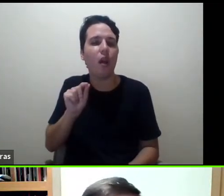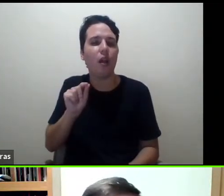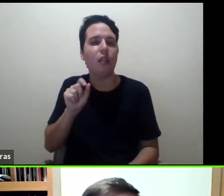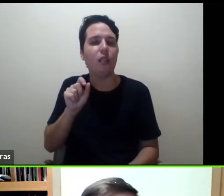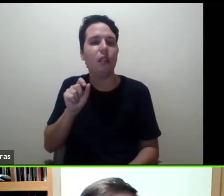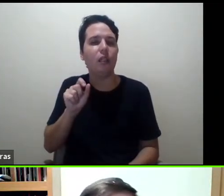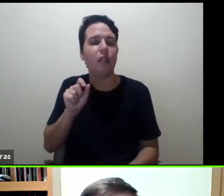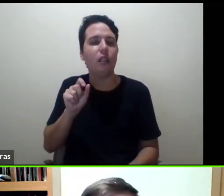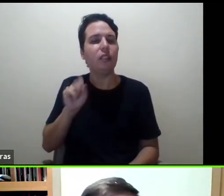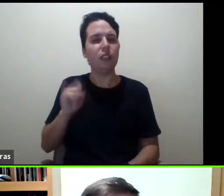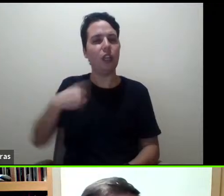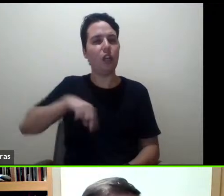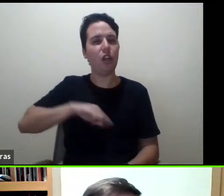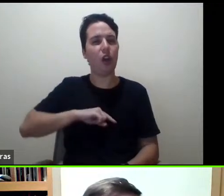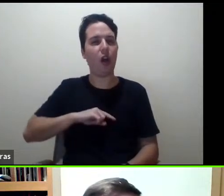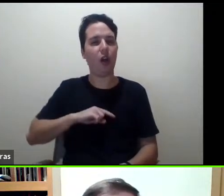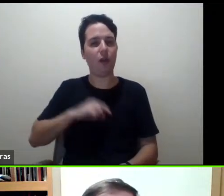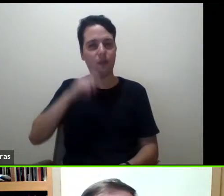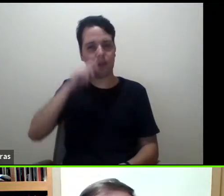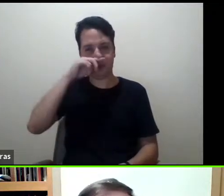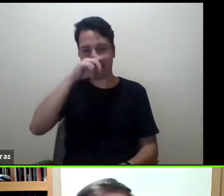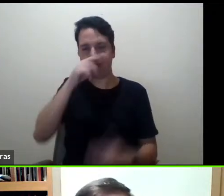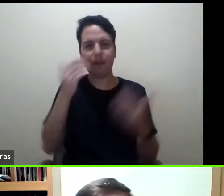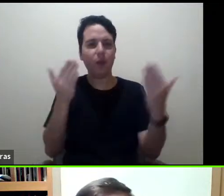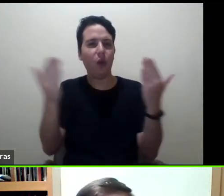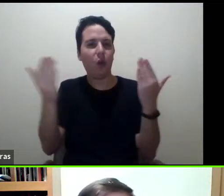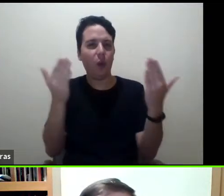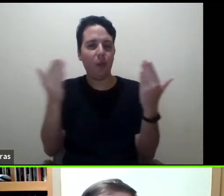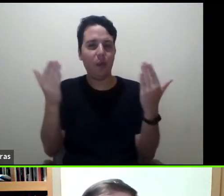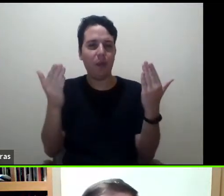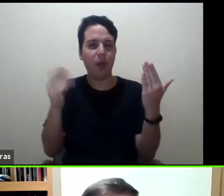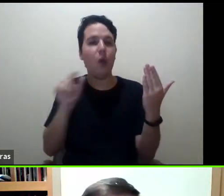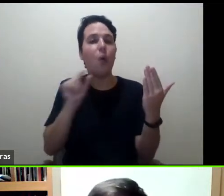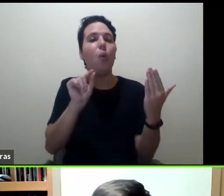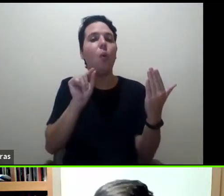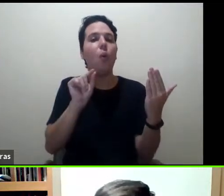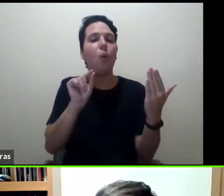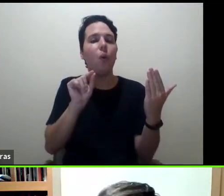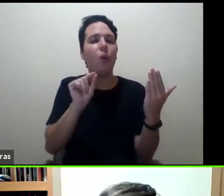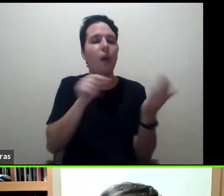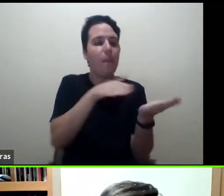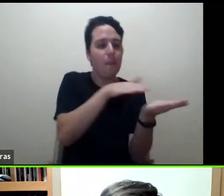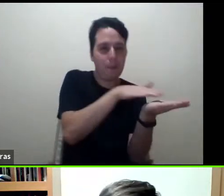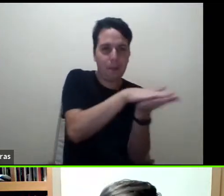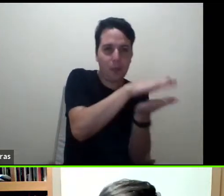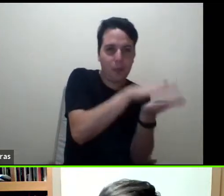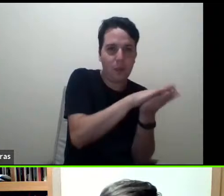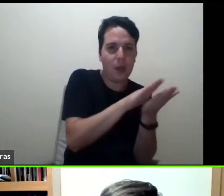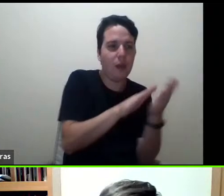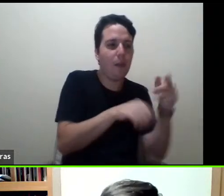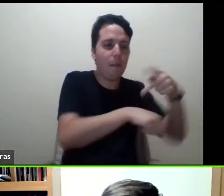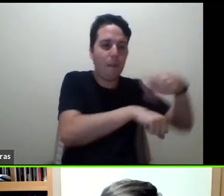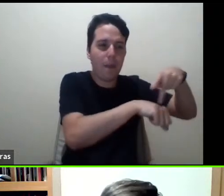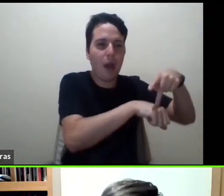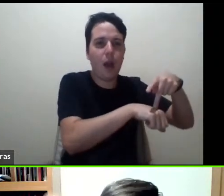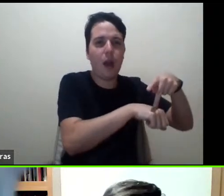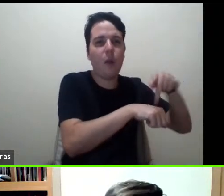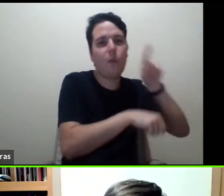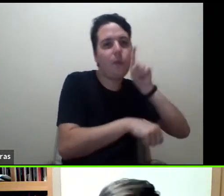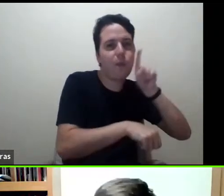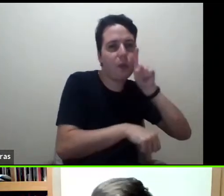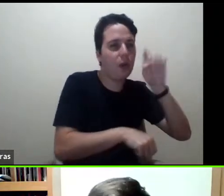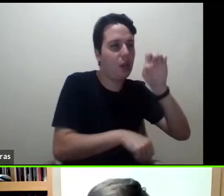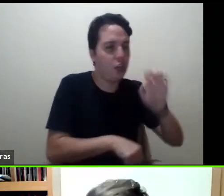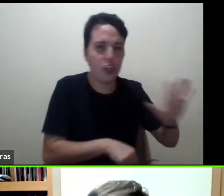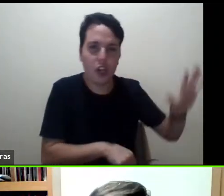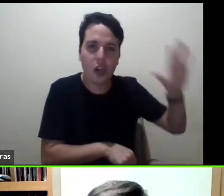uma comparação breve entre aquilo que é publicado em países como Estados Unidos, Europa, em